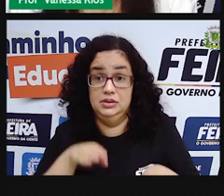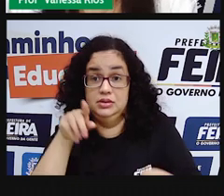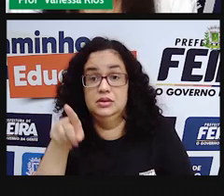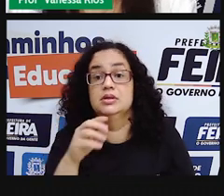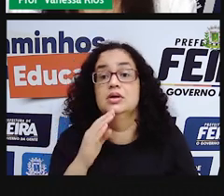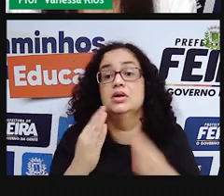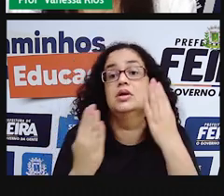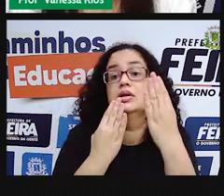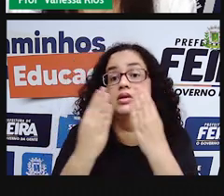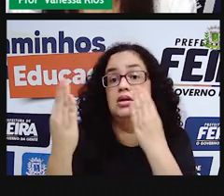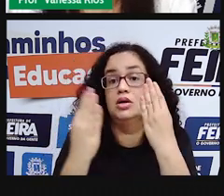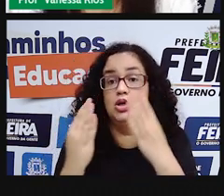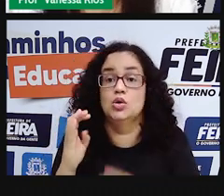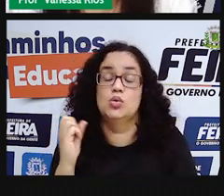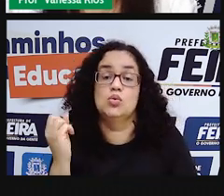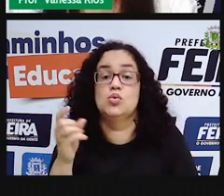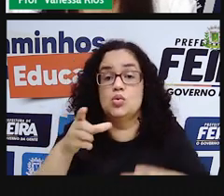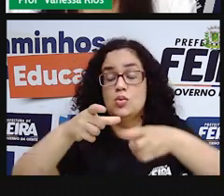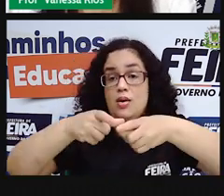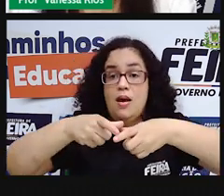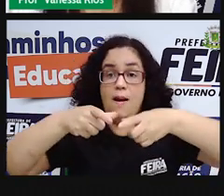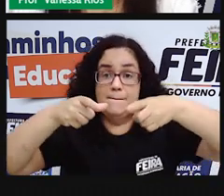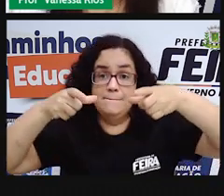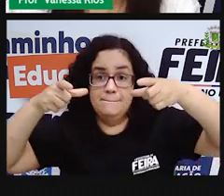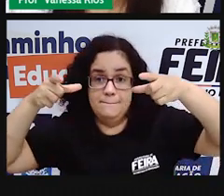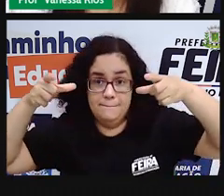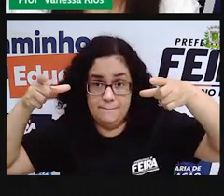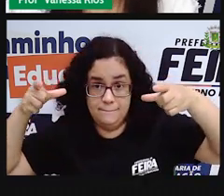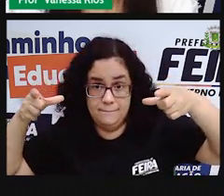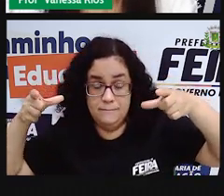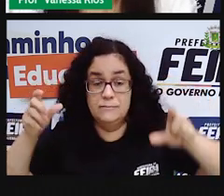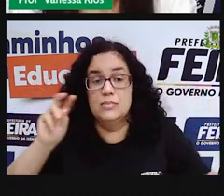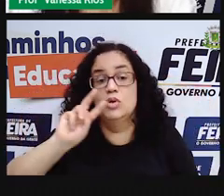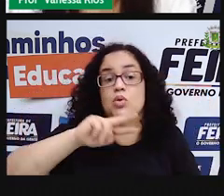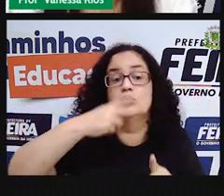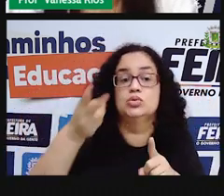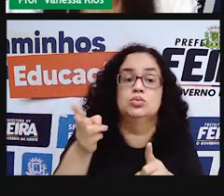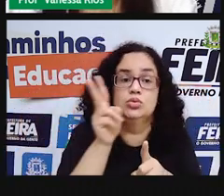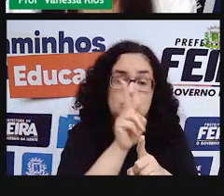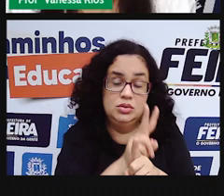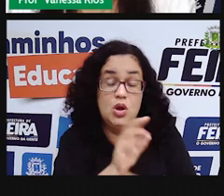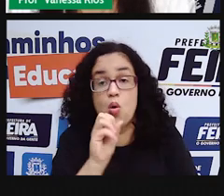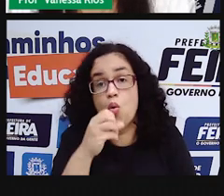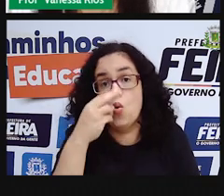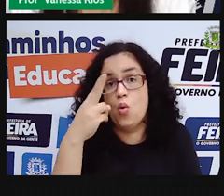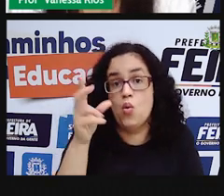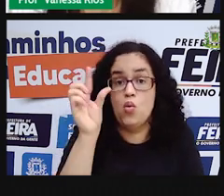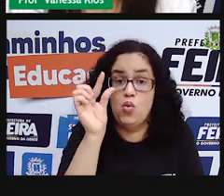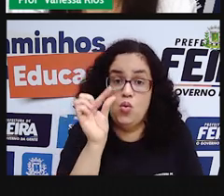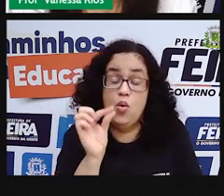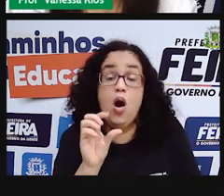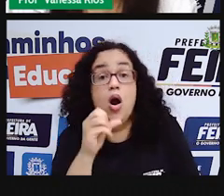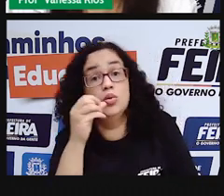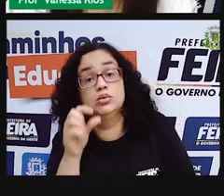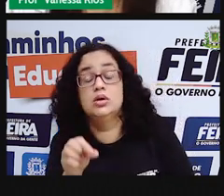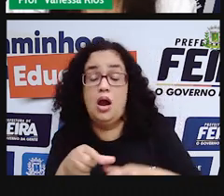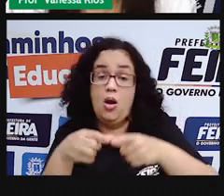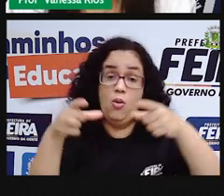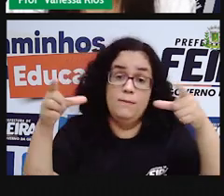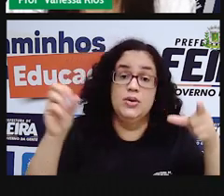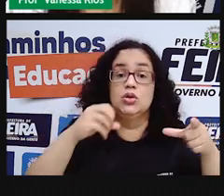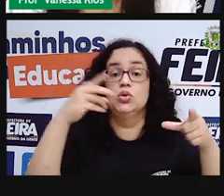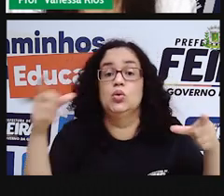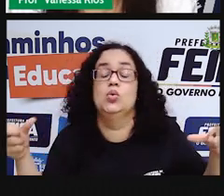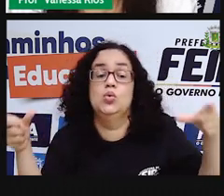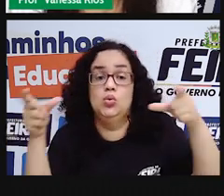elas estão relacionadas de modo que, quando uma delas aumenta ou diminui, a outra também aumenta ou diminui na mesma